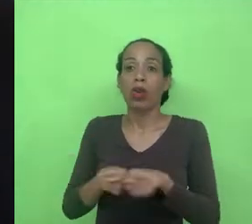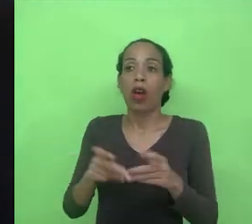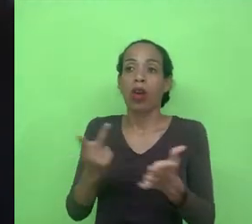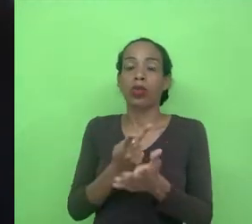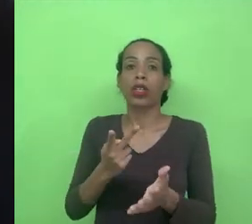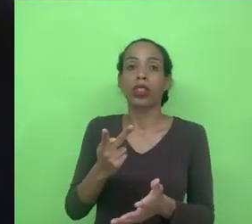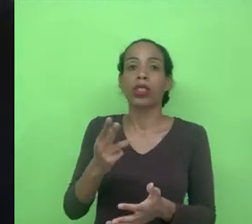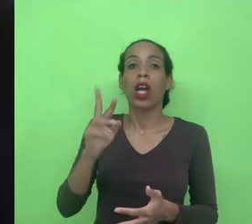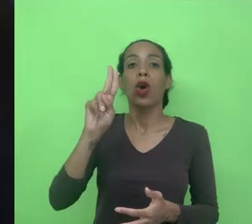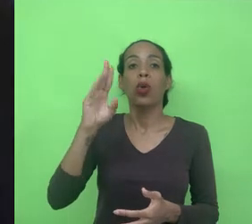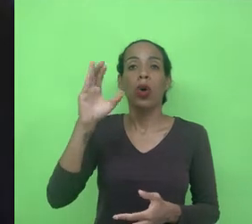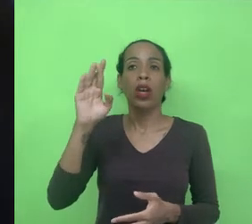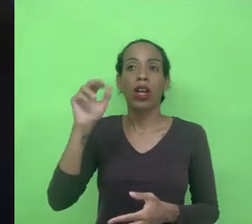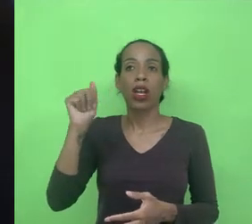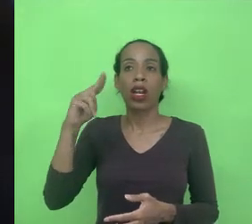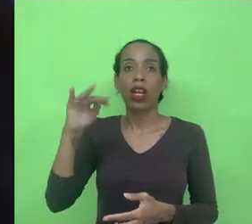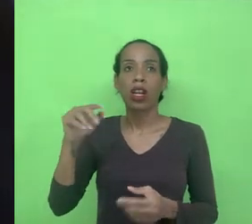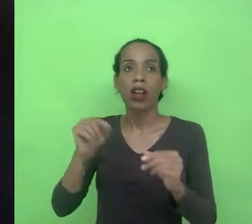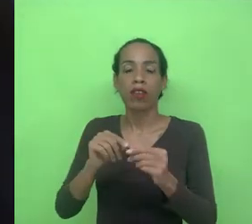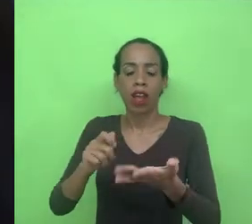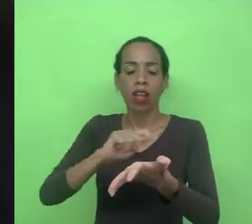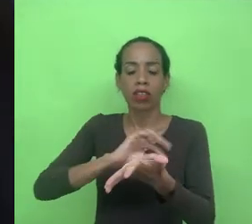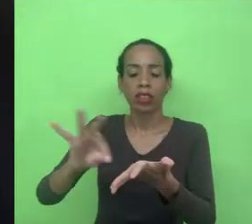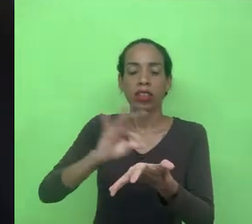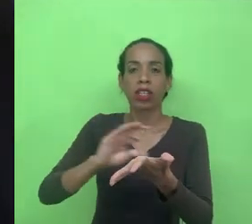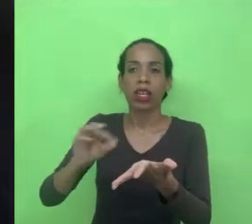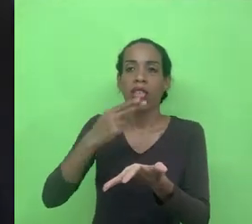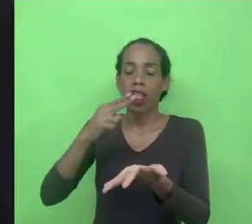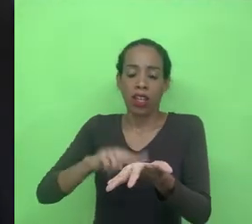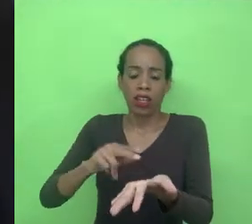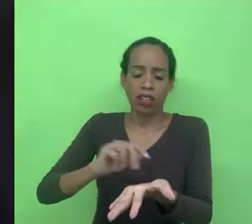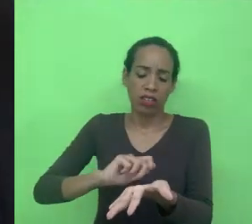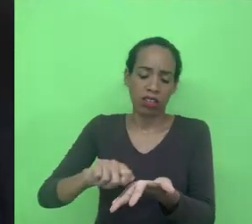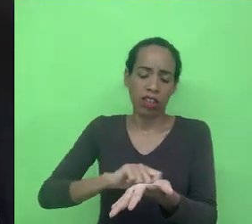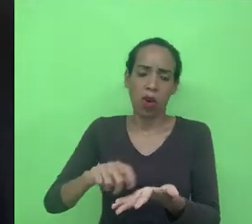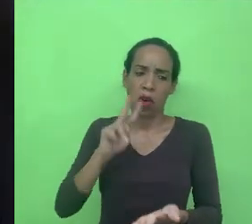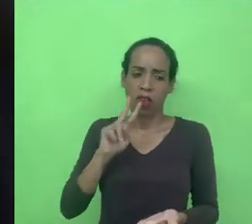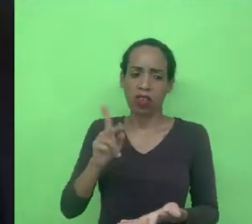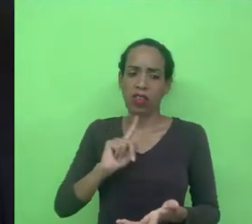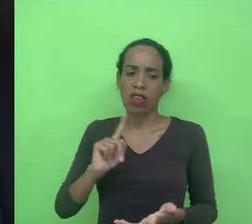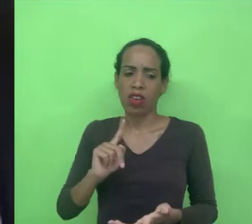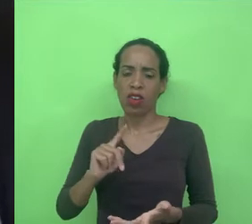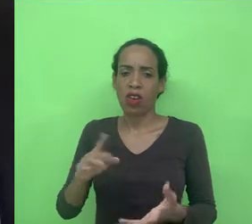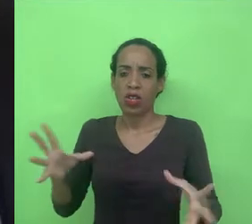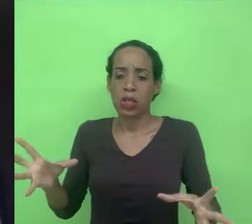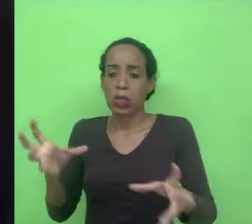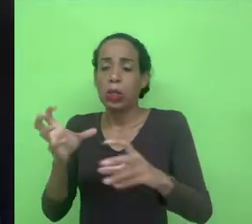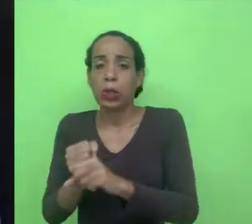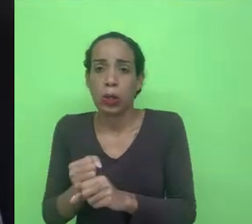dos Estados Unidos ela fez uma carta para o congresso norte-americano dizendo olha não regule tanto assim as plataformas